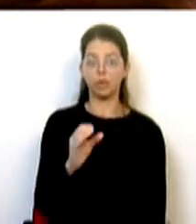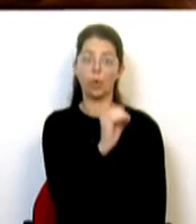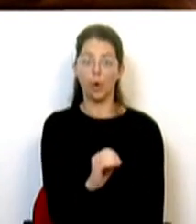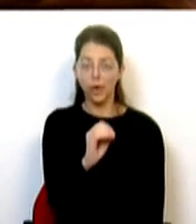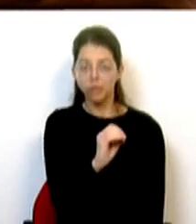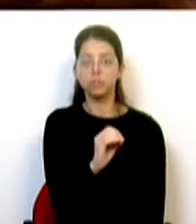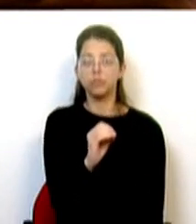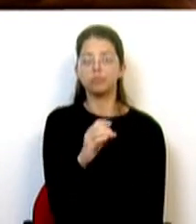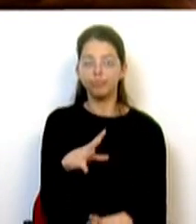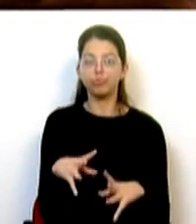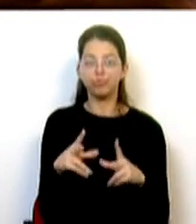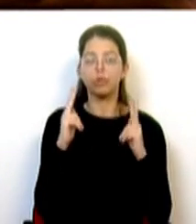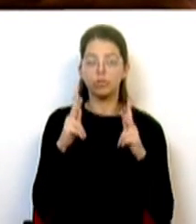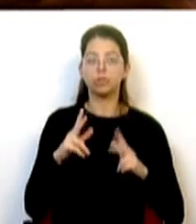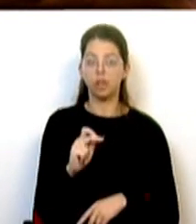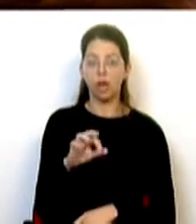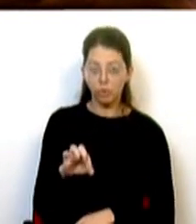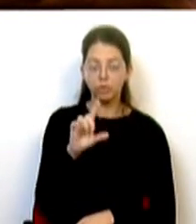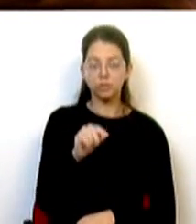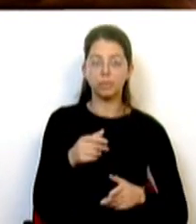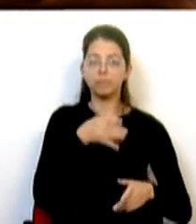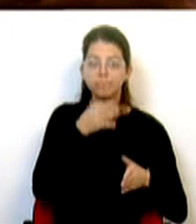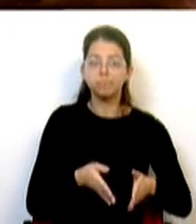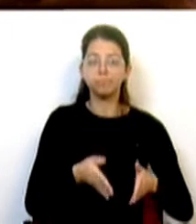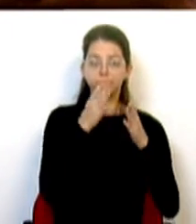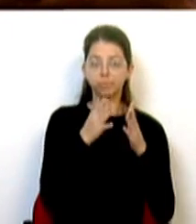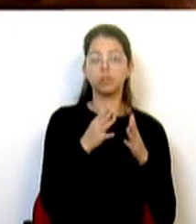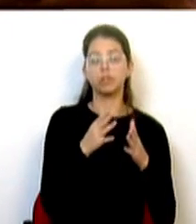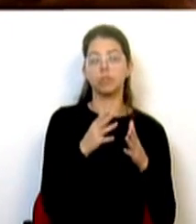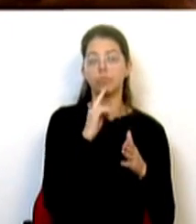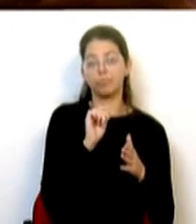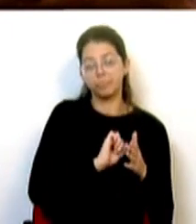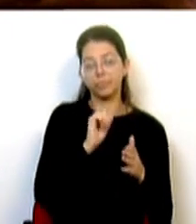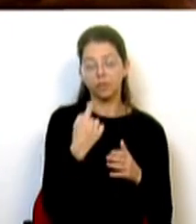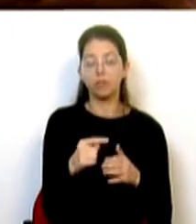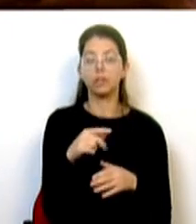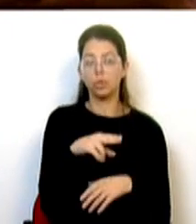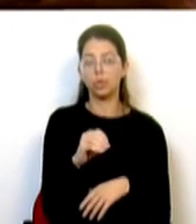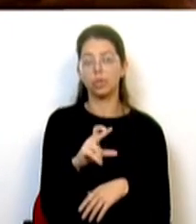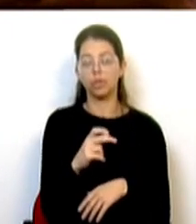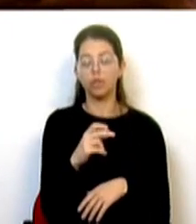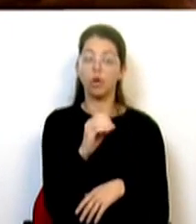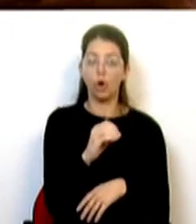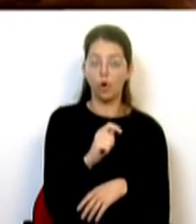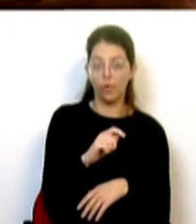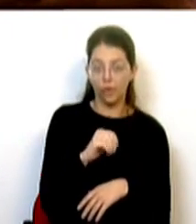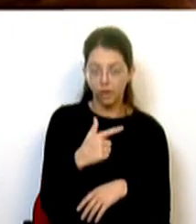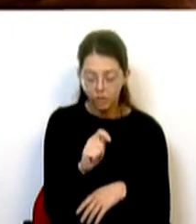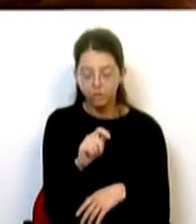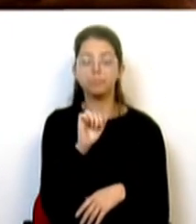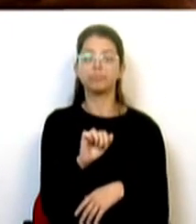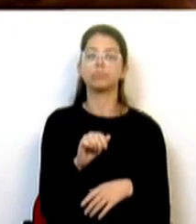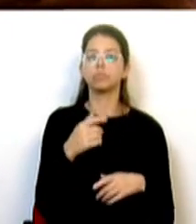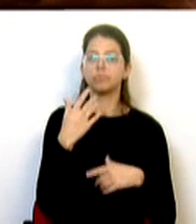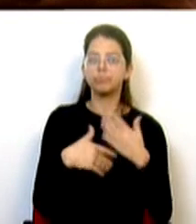desenvolve ao longo da A8 e da linha ferroviária que tem o seu nome será no espaço de 10 a 20 anos um contínuo urbano. Pelo que também